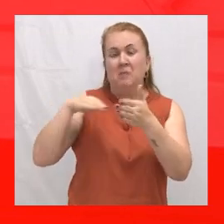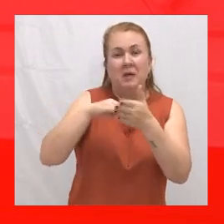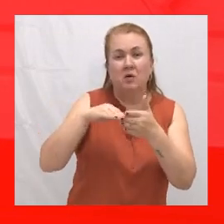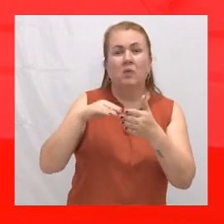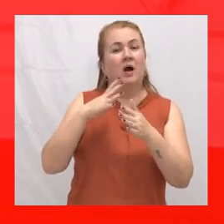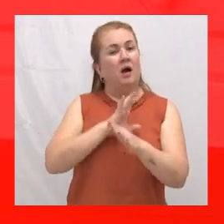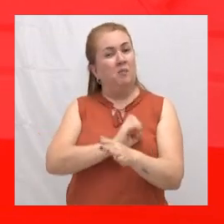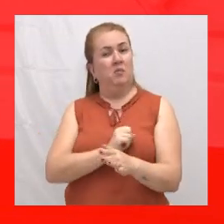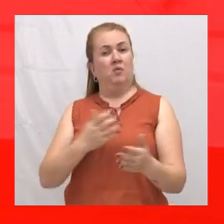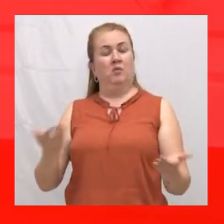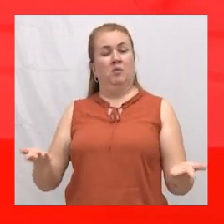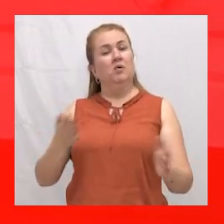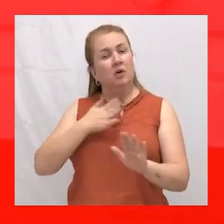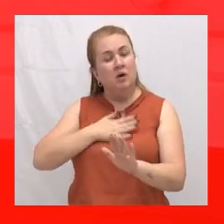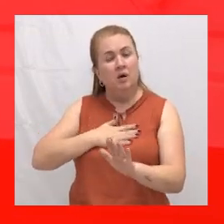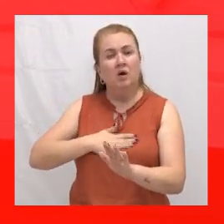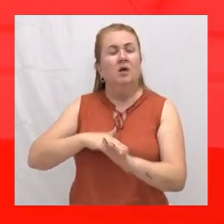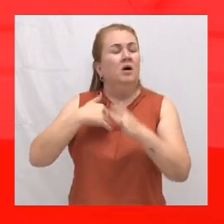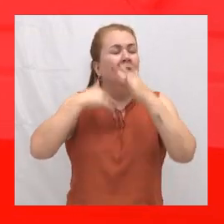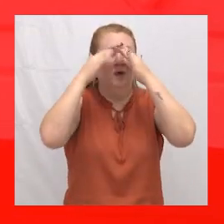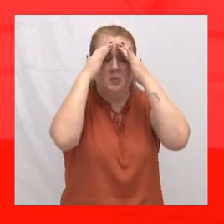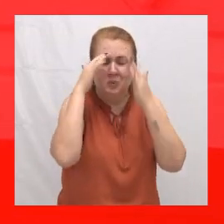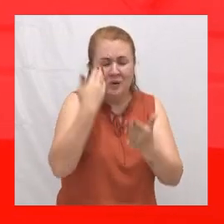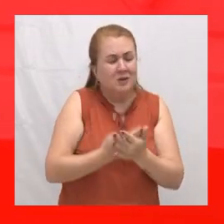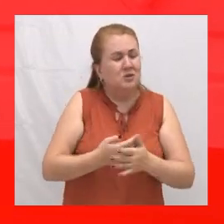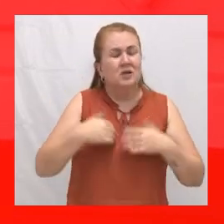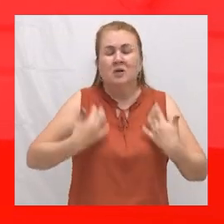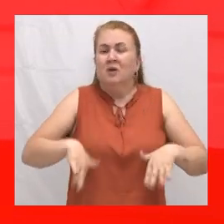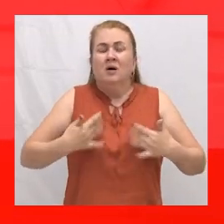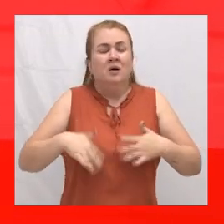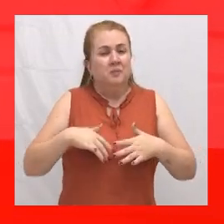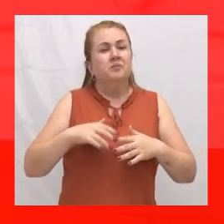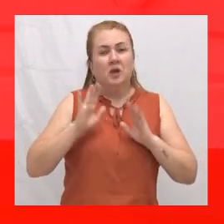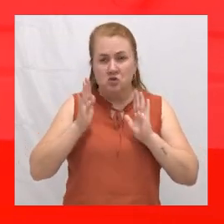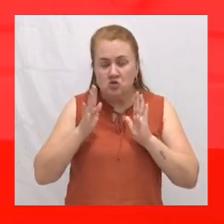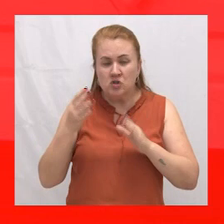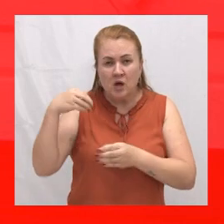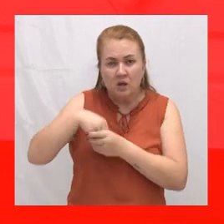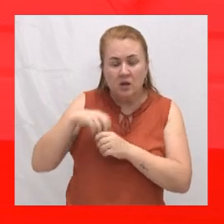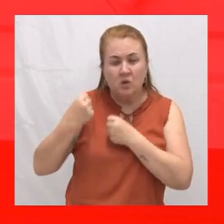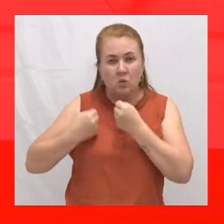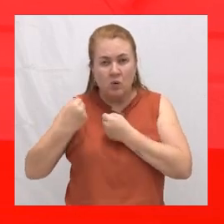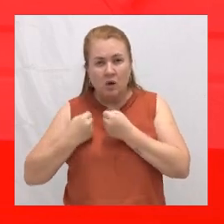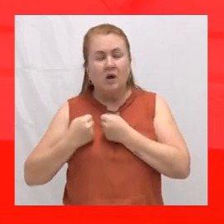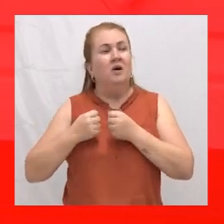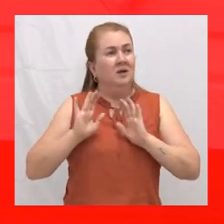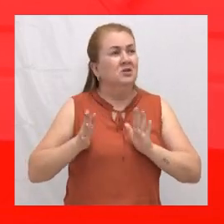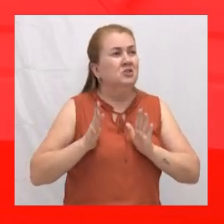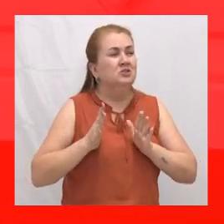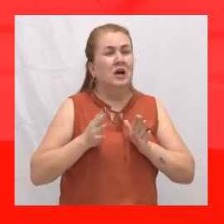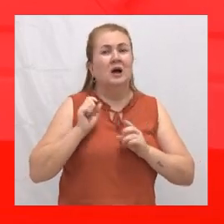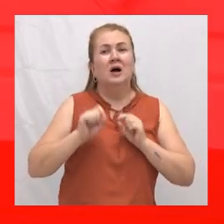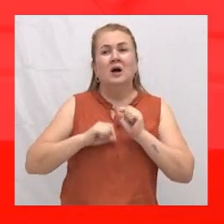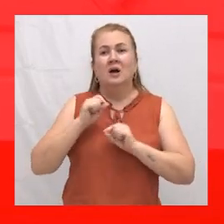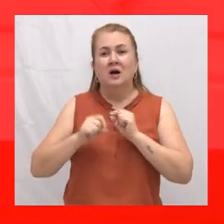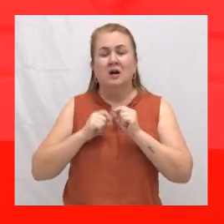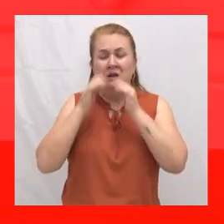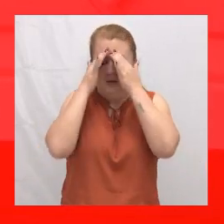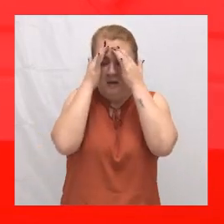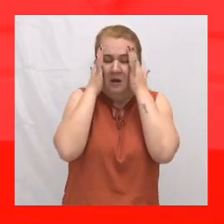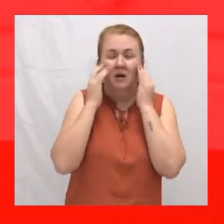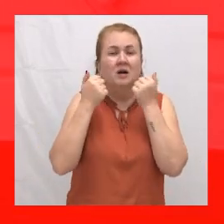amor. Tá? Hospital da criança. Você já está vendo o carro com ele? Eu estou aqui na rua do filho.